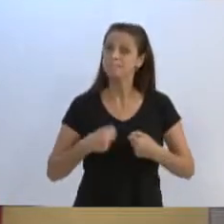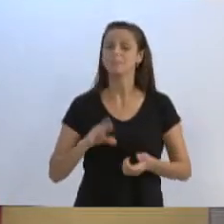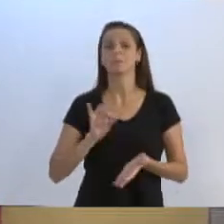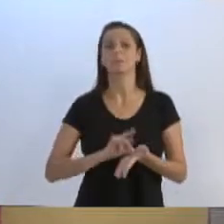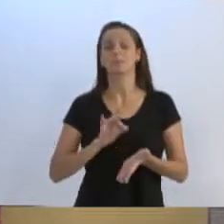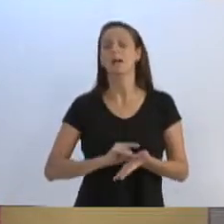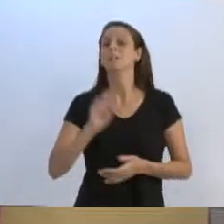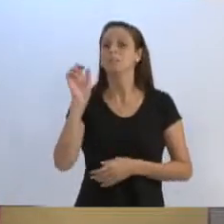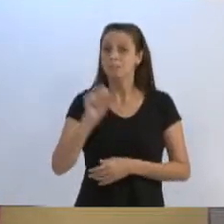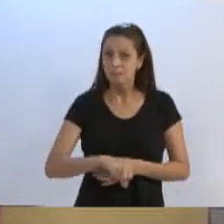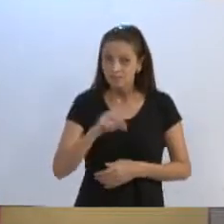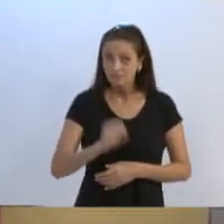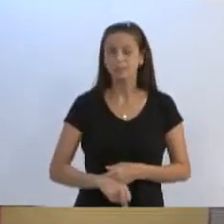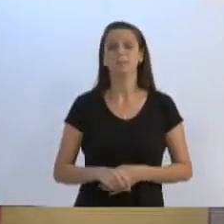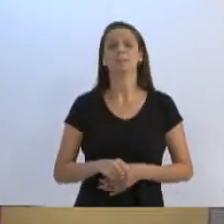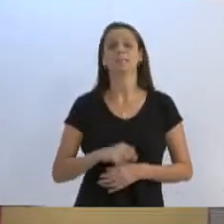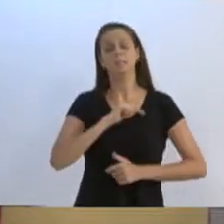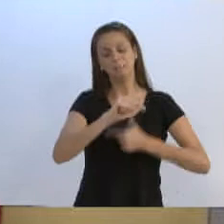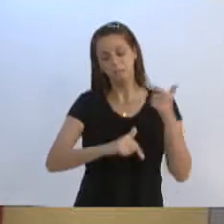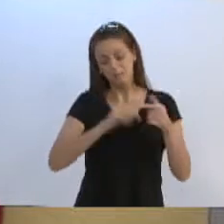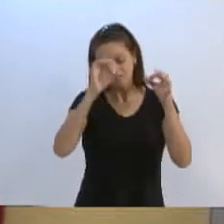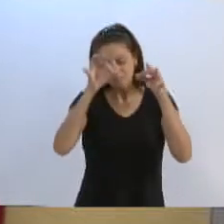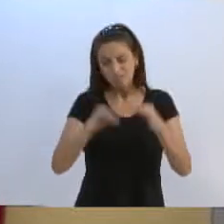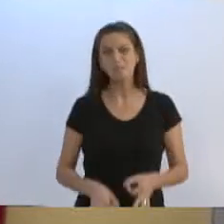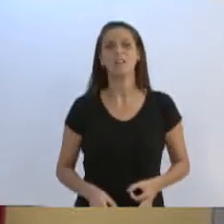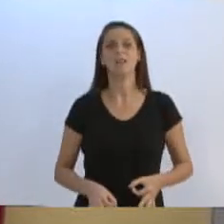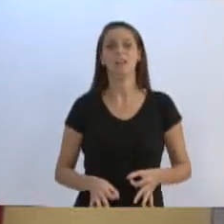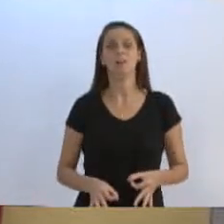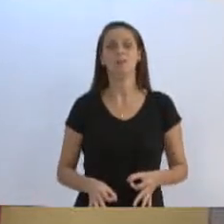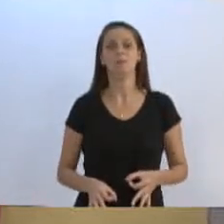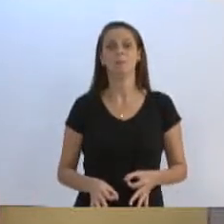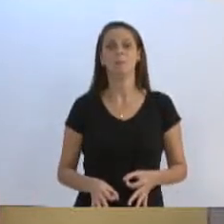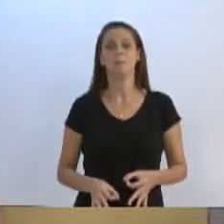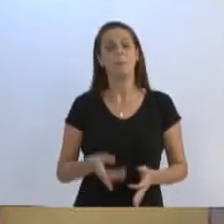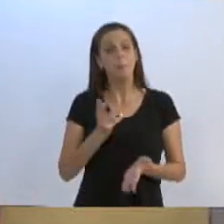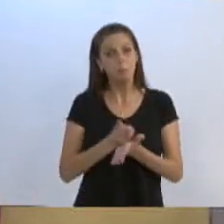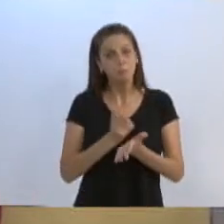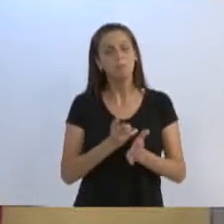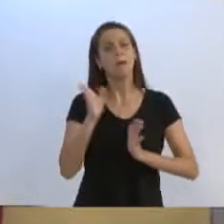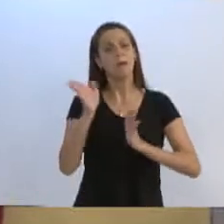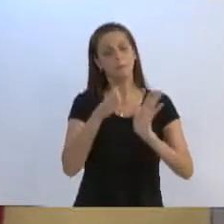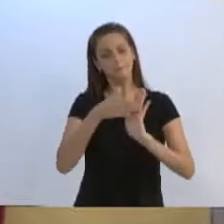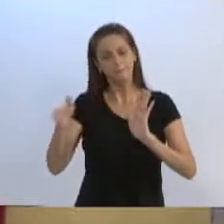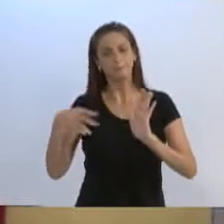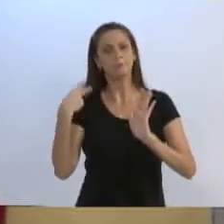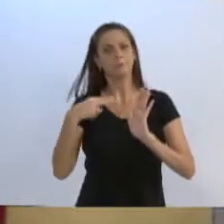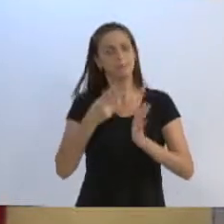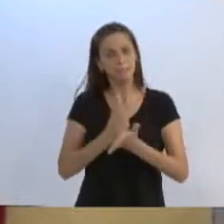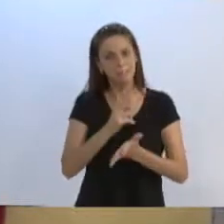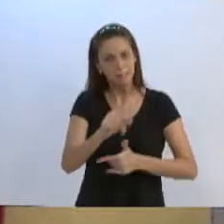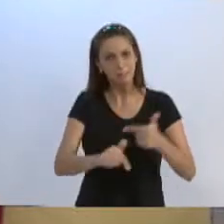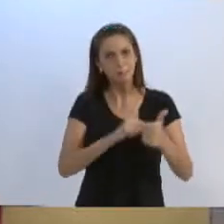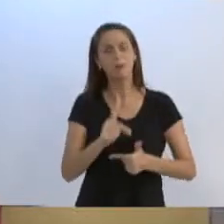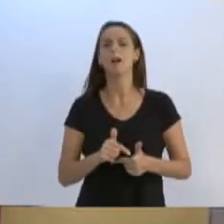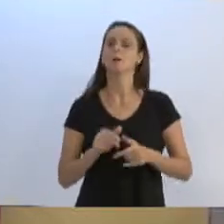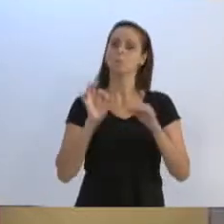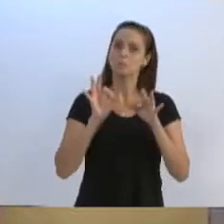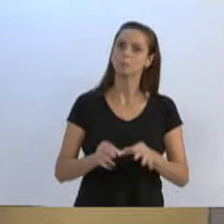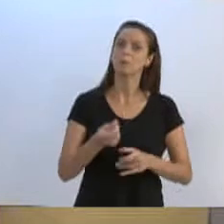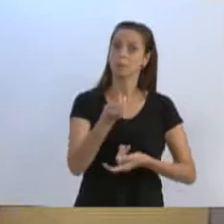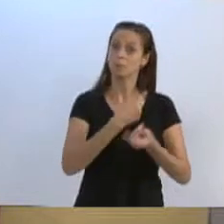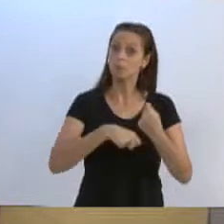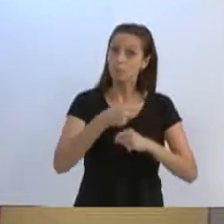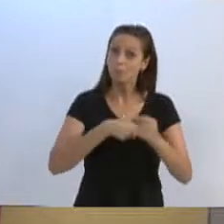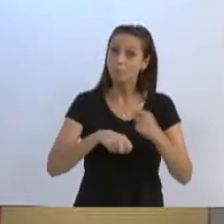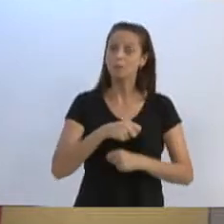sim, com austeridade, trabalhar, tocar o nosso mandato aqui, com austeridade, com economia,